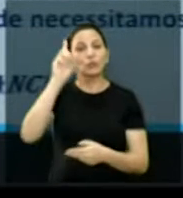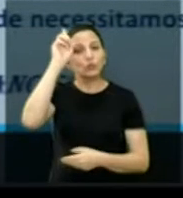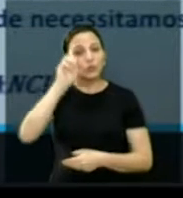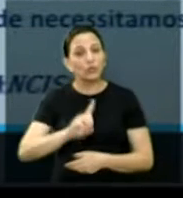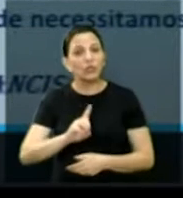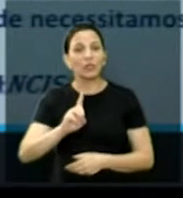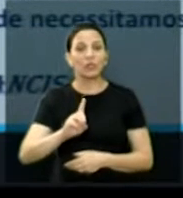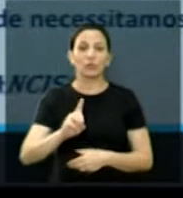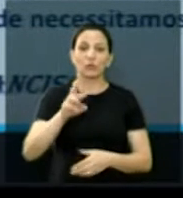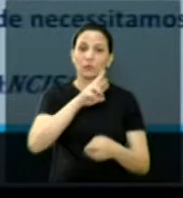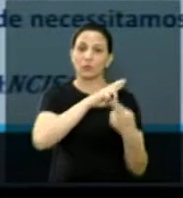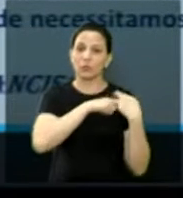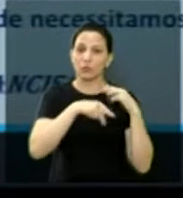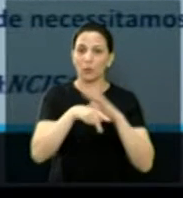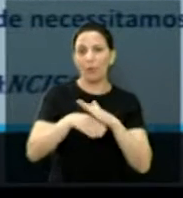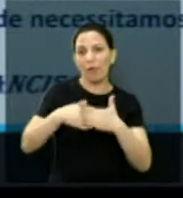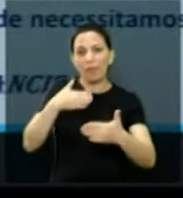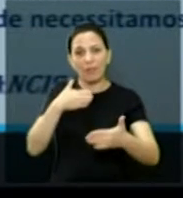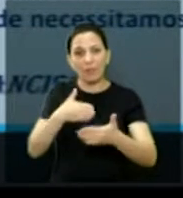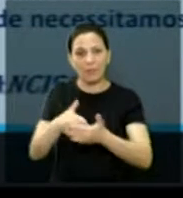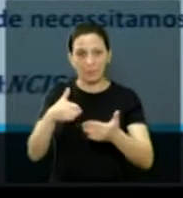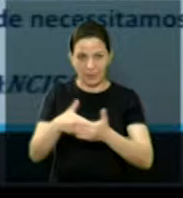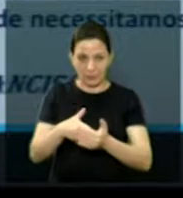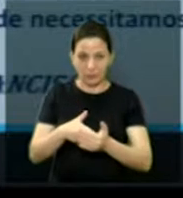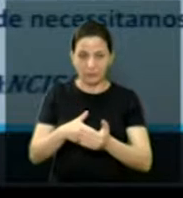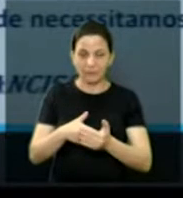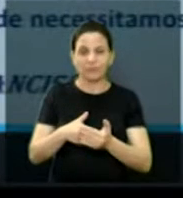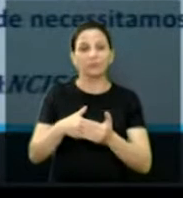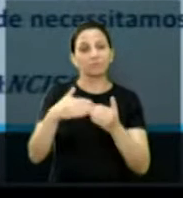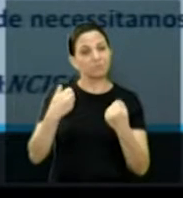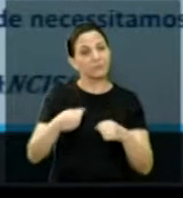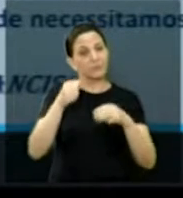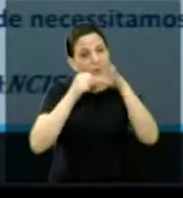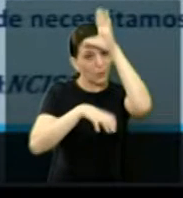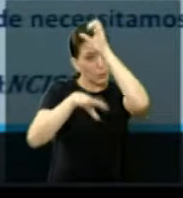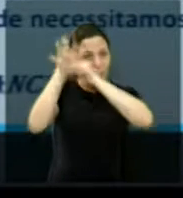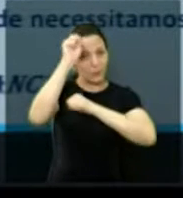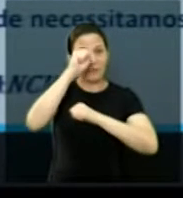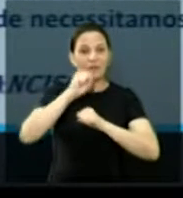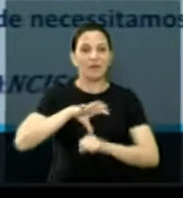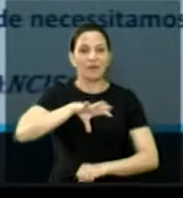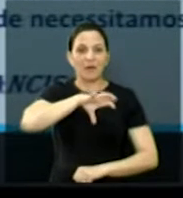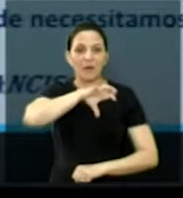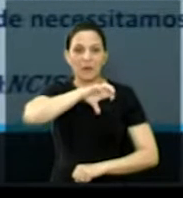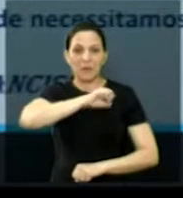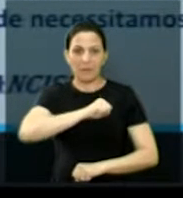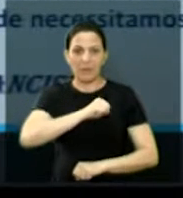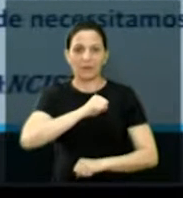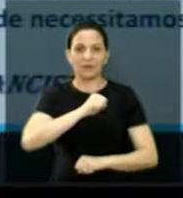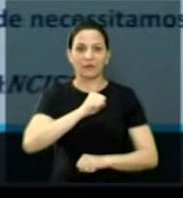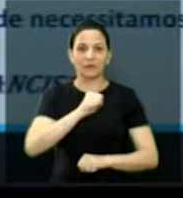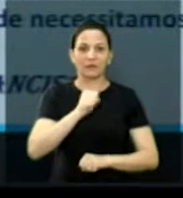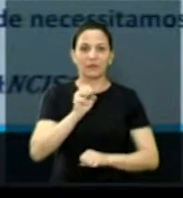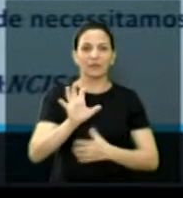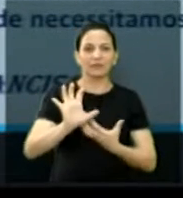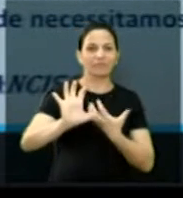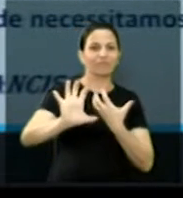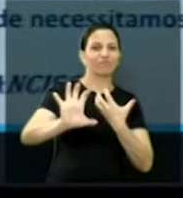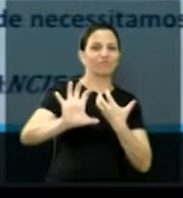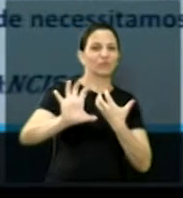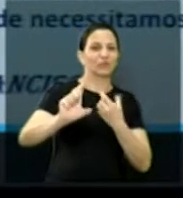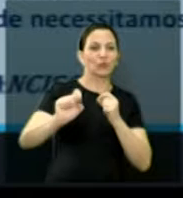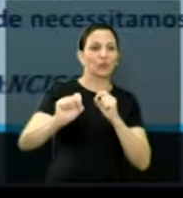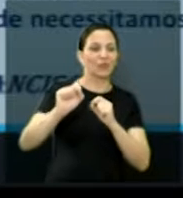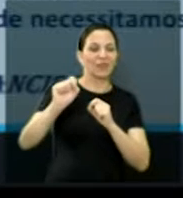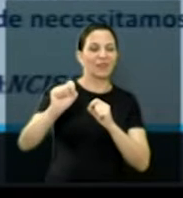e dever, limites, enfim, que aprendam a amar, fazendo ao outro o que quer